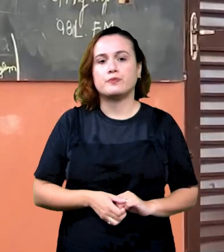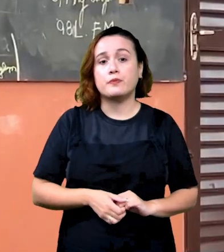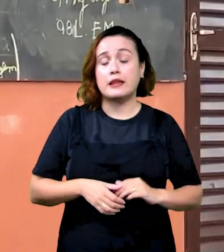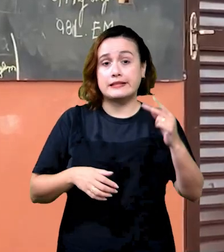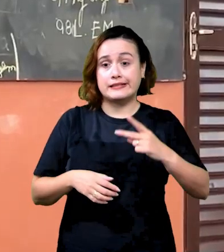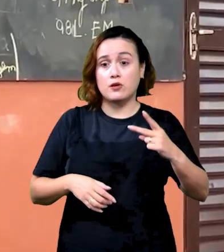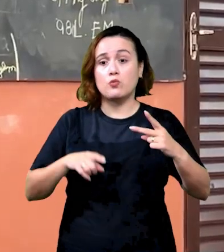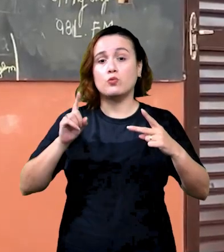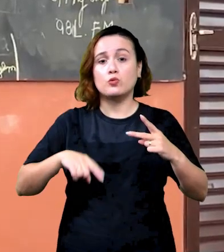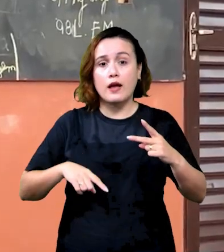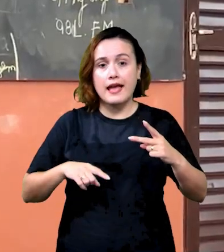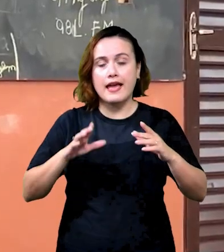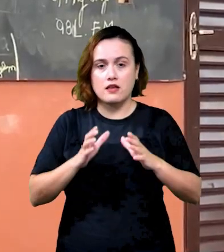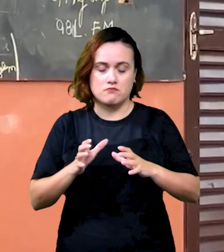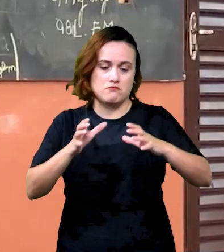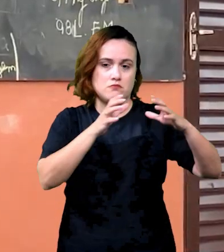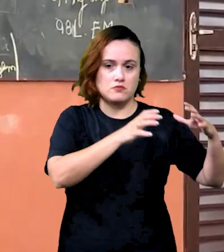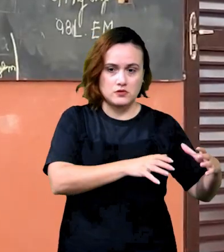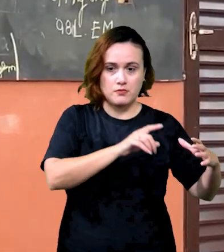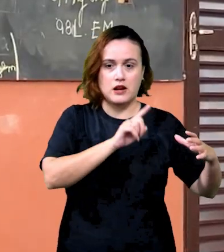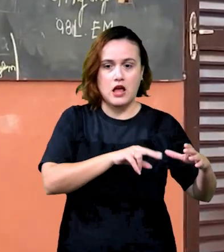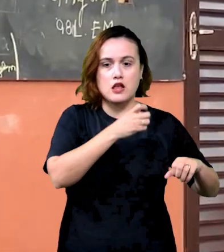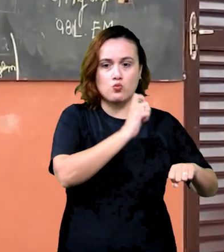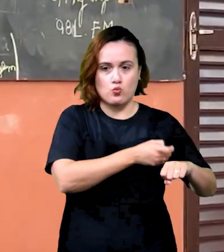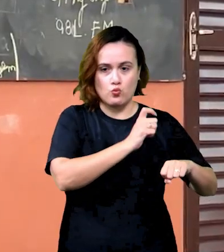separar o material sólido do material líquido.